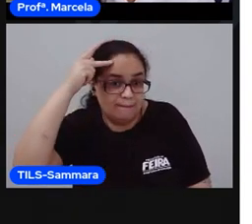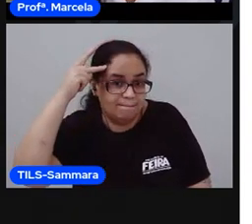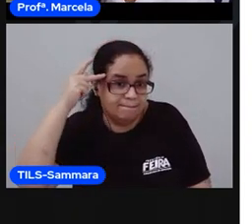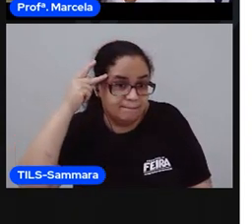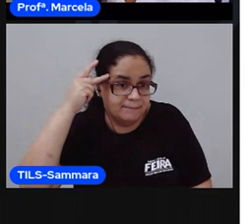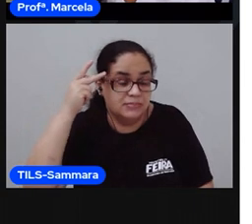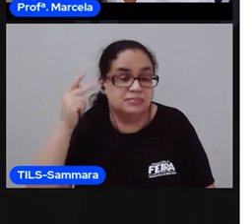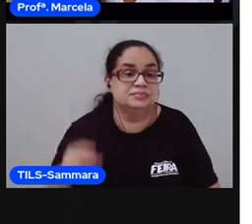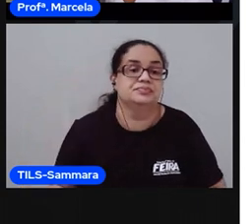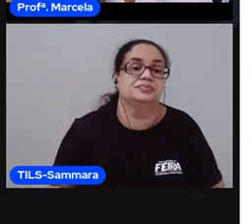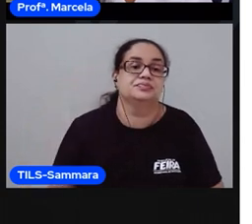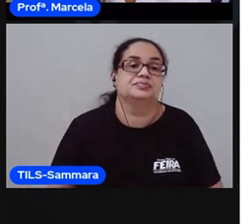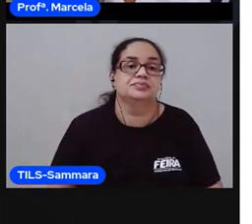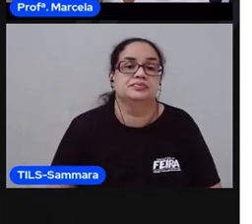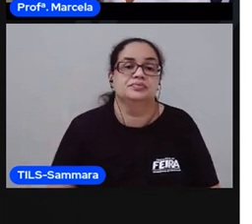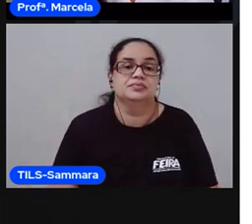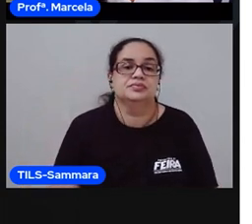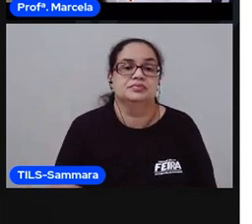Gente.